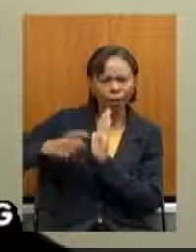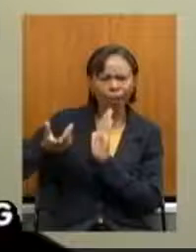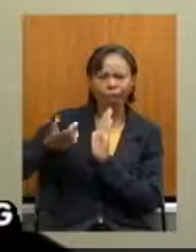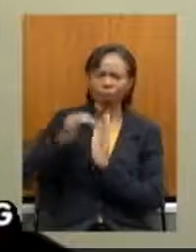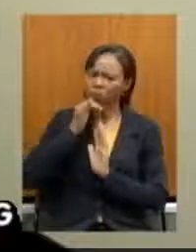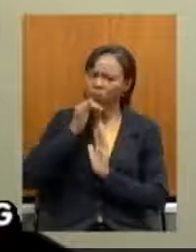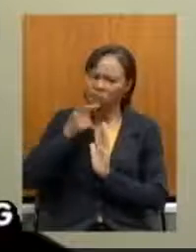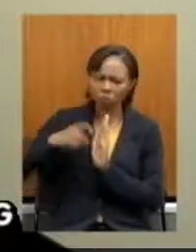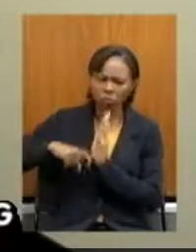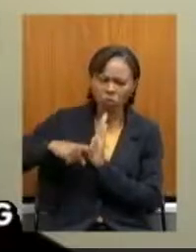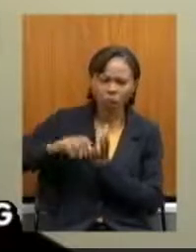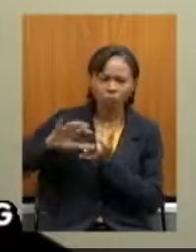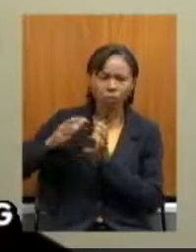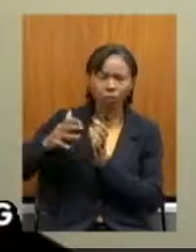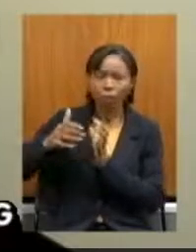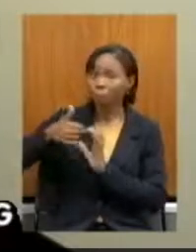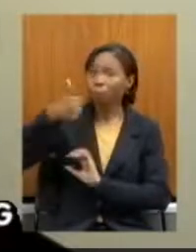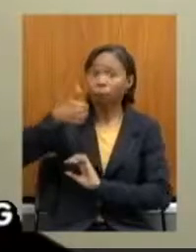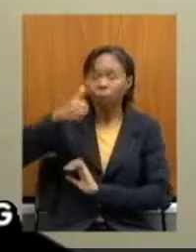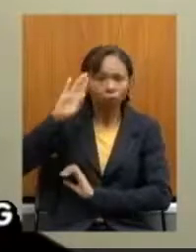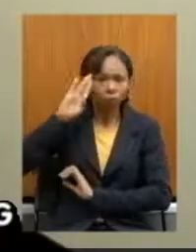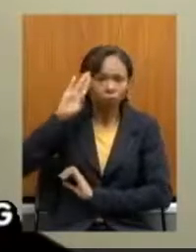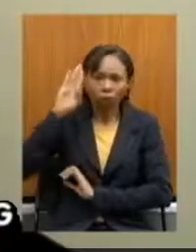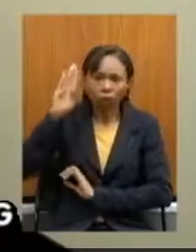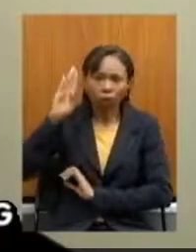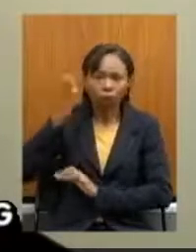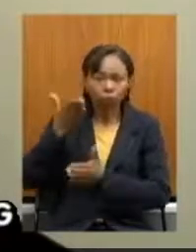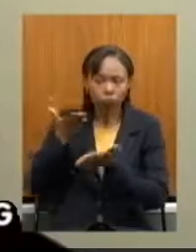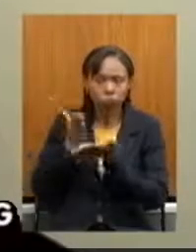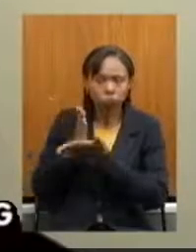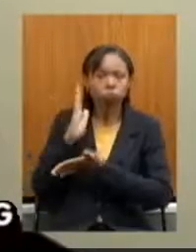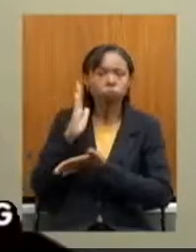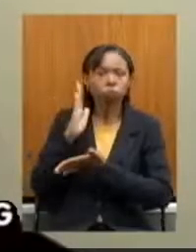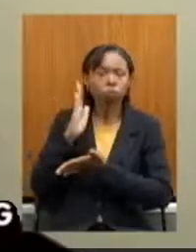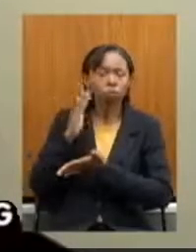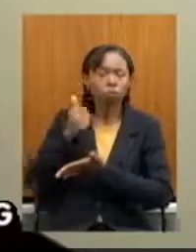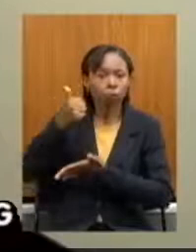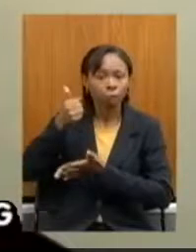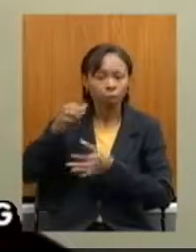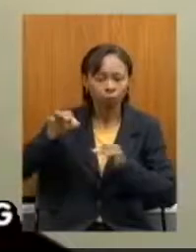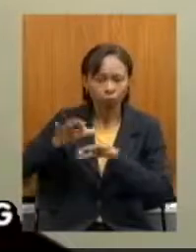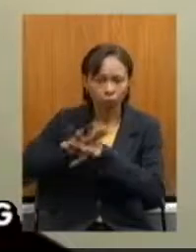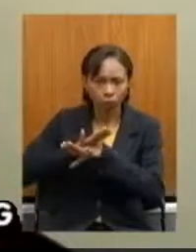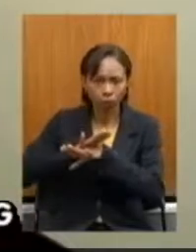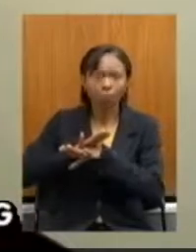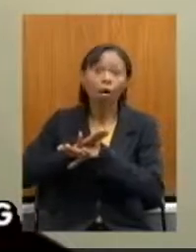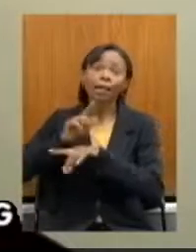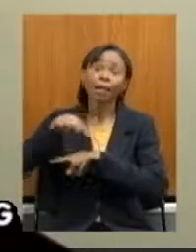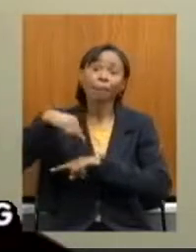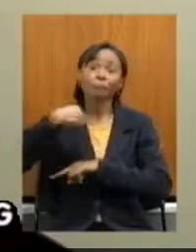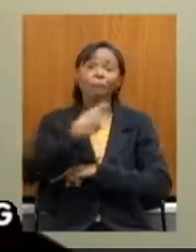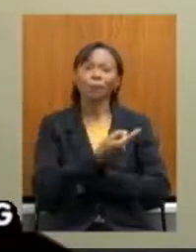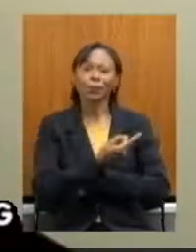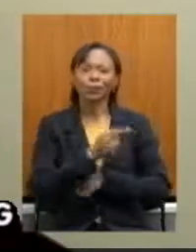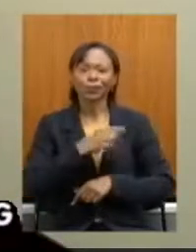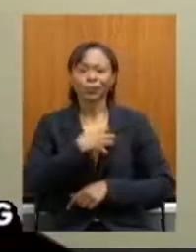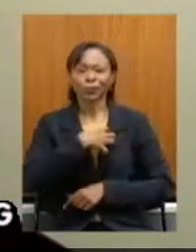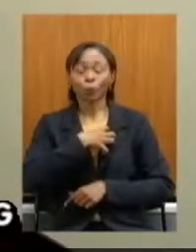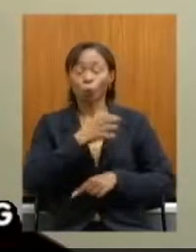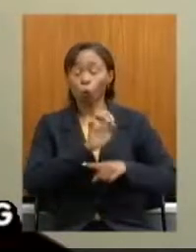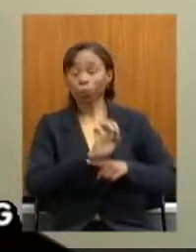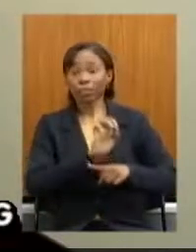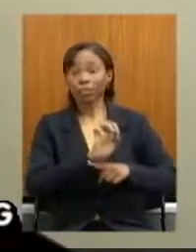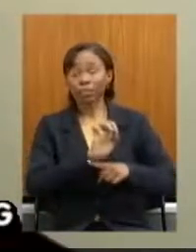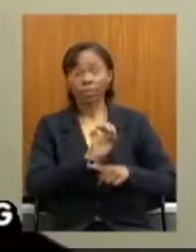Antes, pelo menos com ela aprovada, o Estado saberá quais recursos terá e de onde